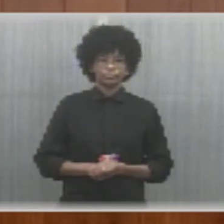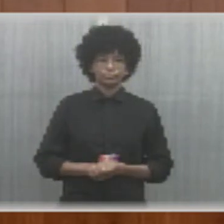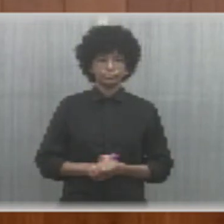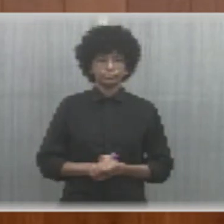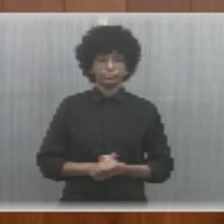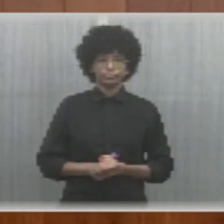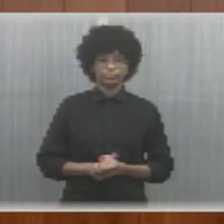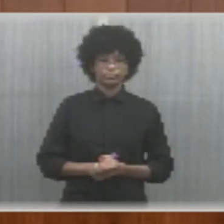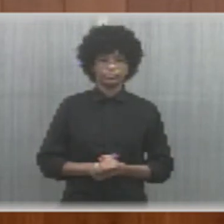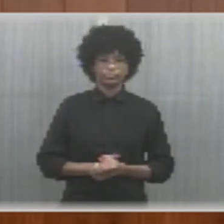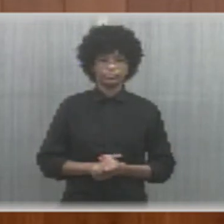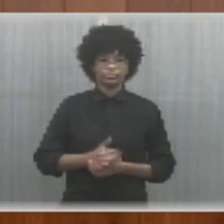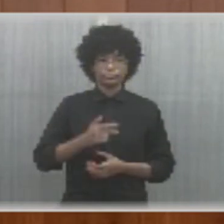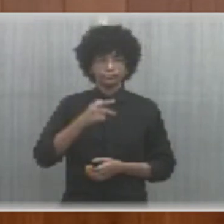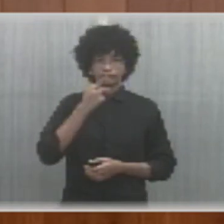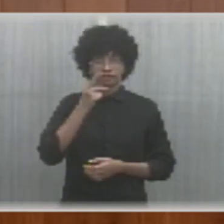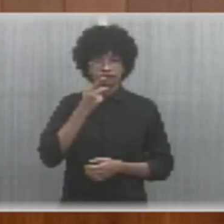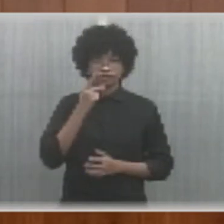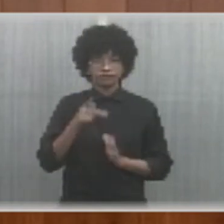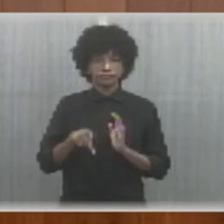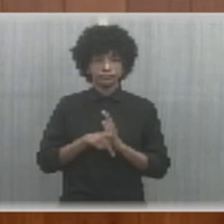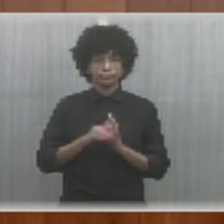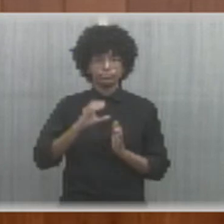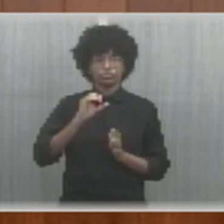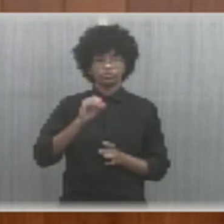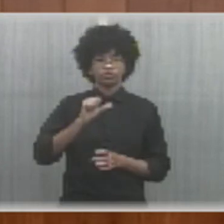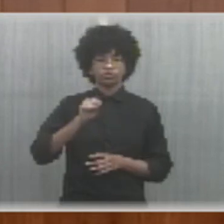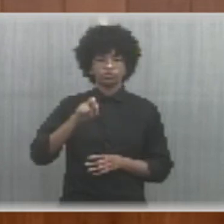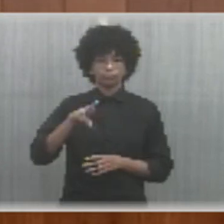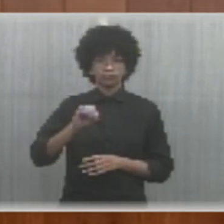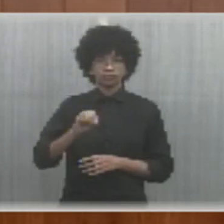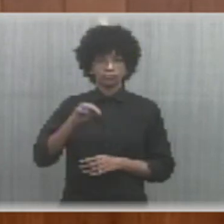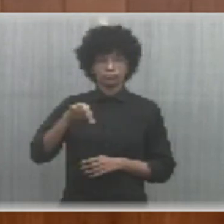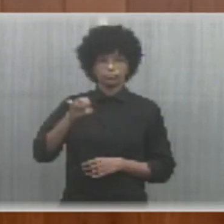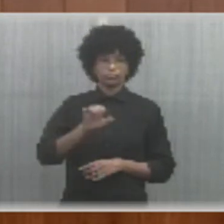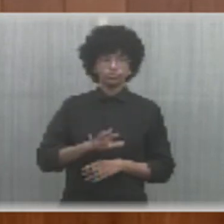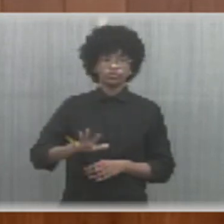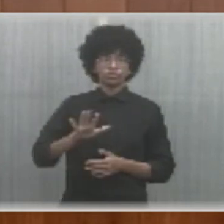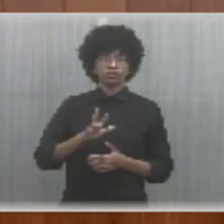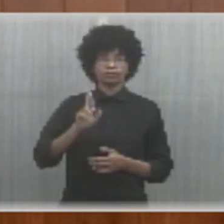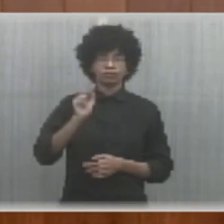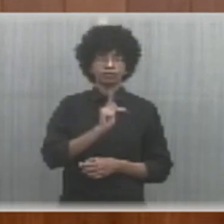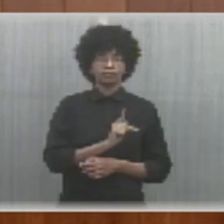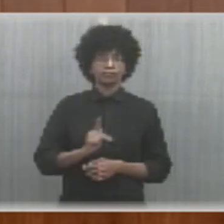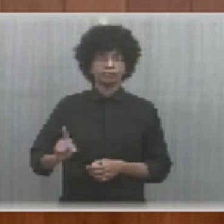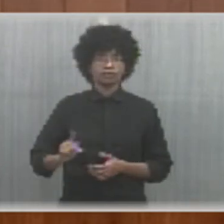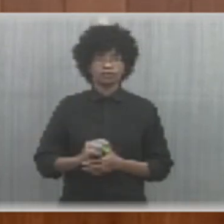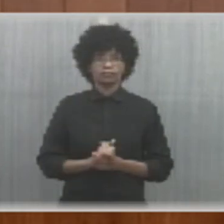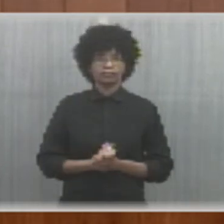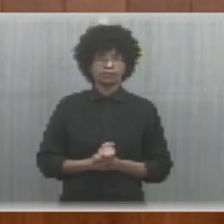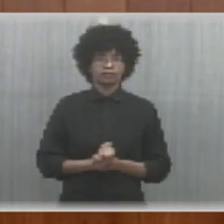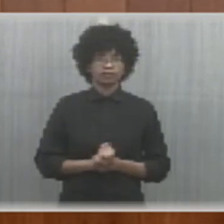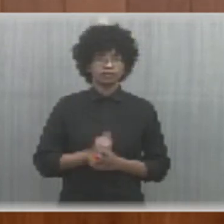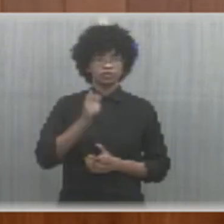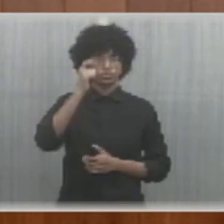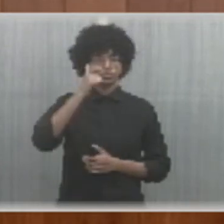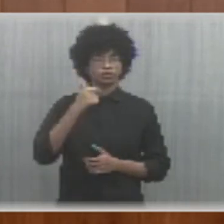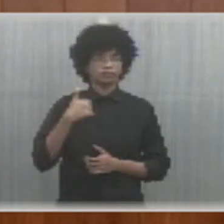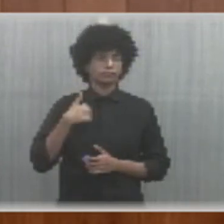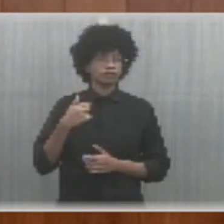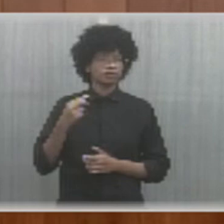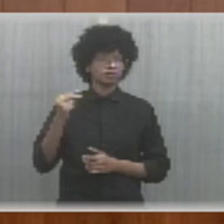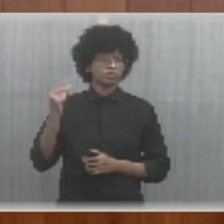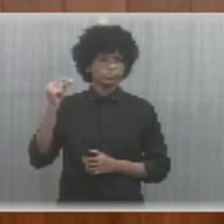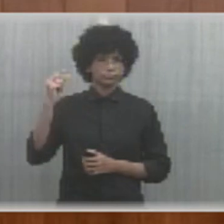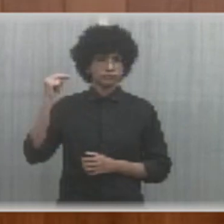do Consórcio Nordeste. Consórcio Nordeste, senhor presidente, eu há muito tempo me bato